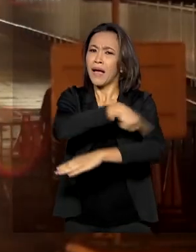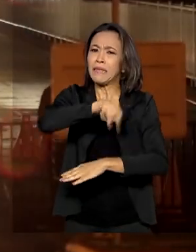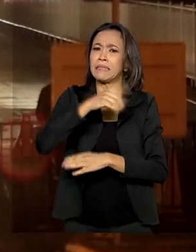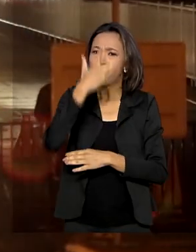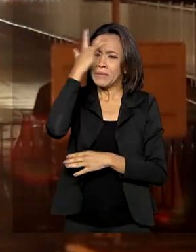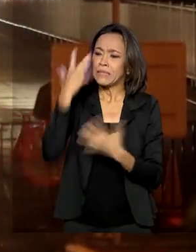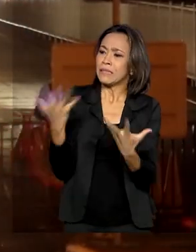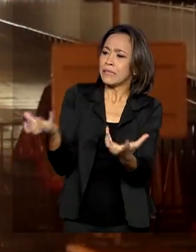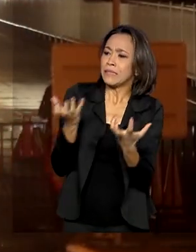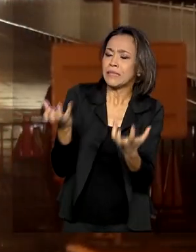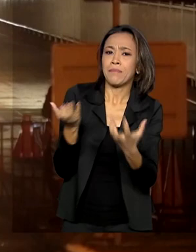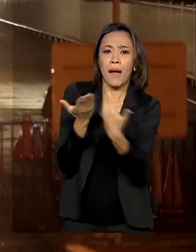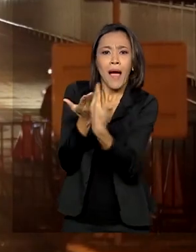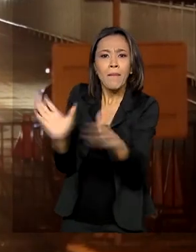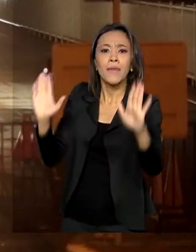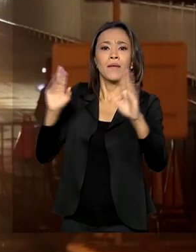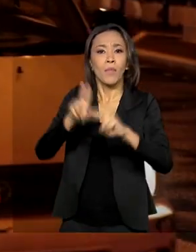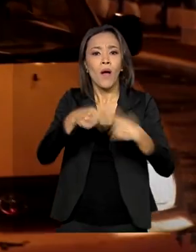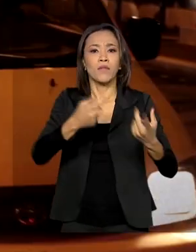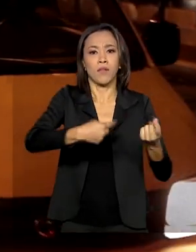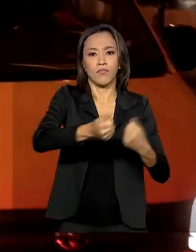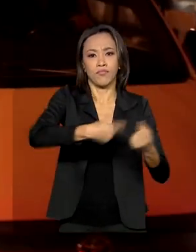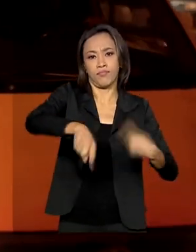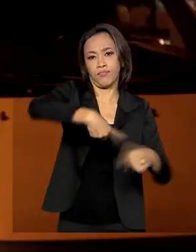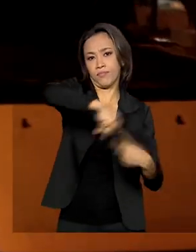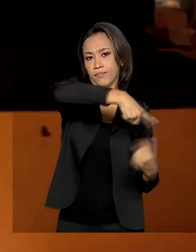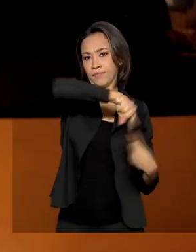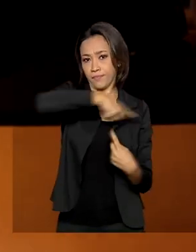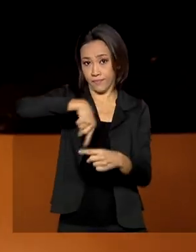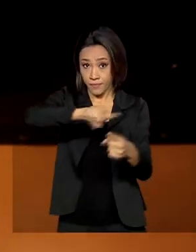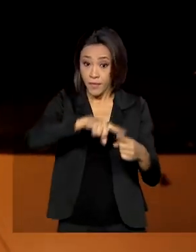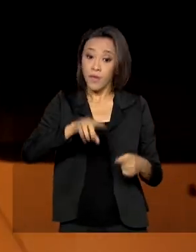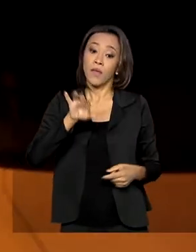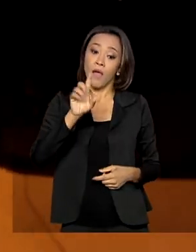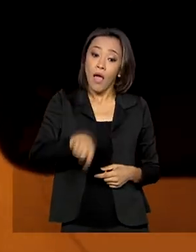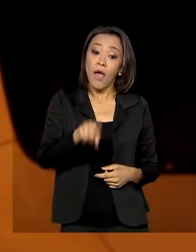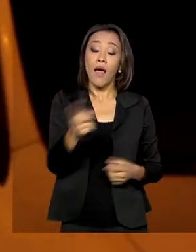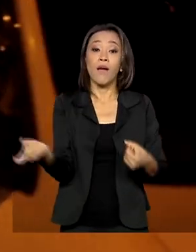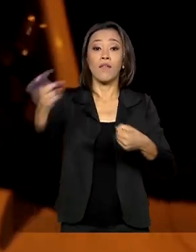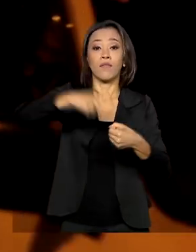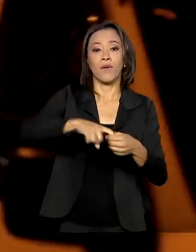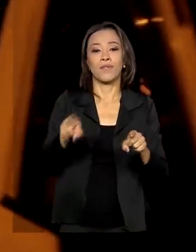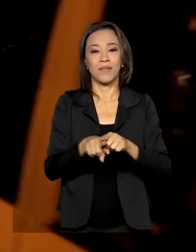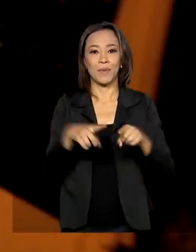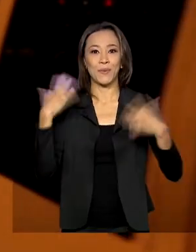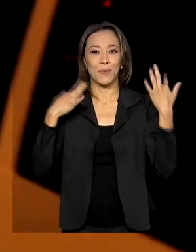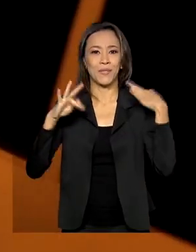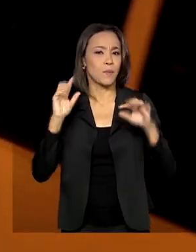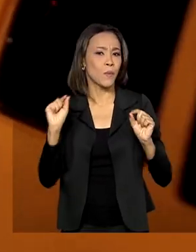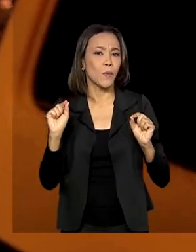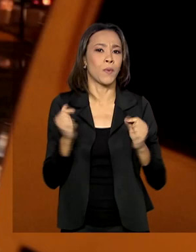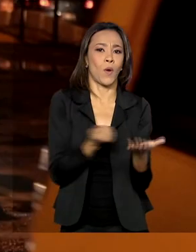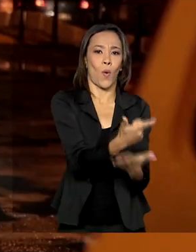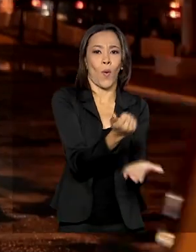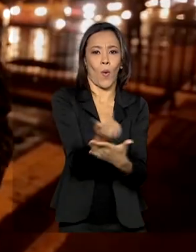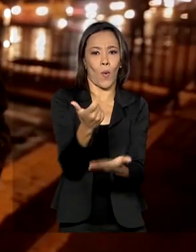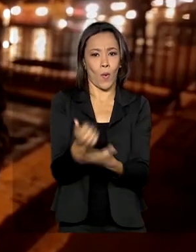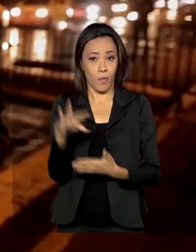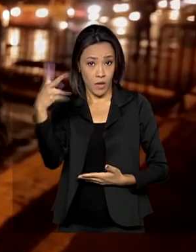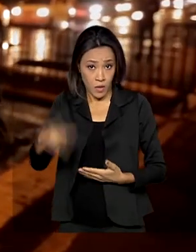população local por causa da economia da região. Uma das apostas é a retomada do turismo de compras. Os compradores